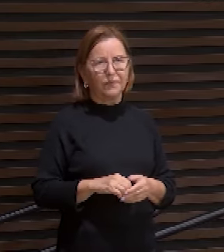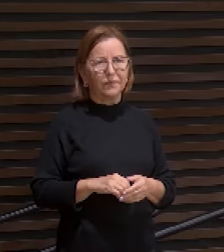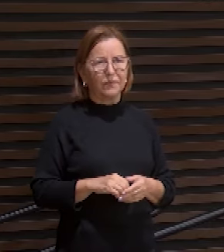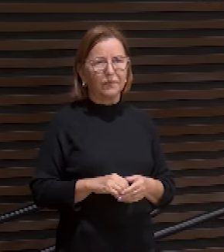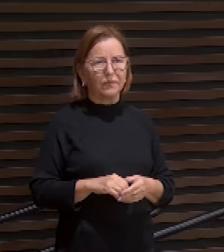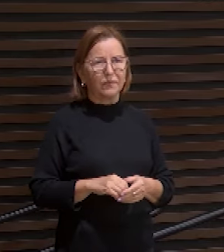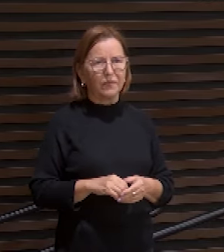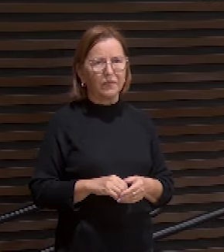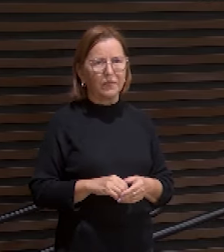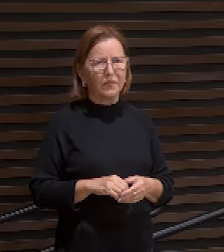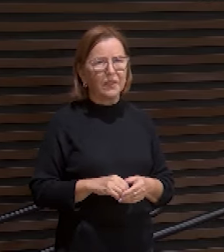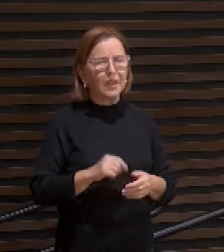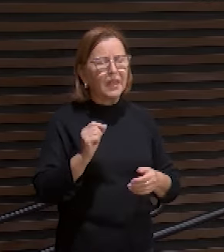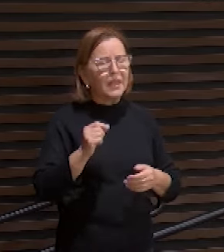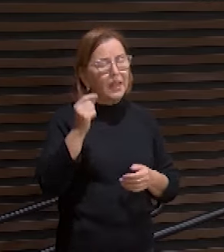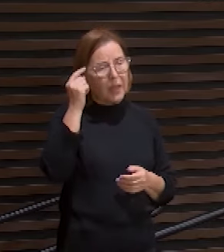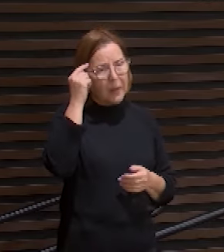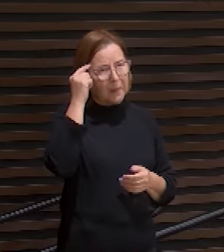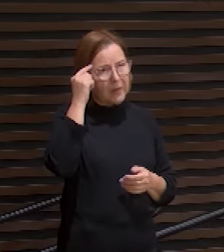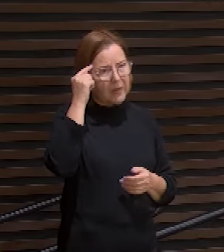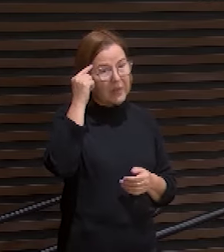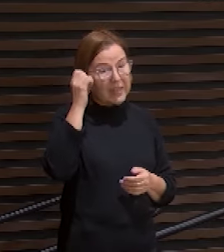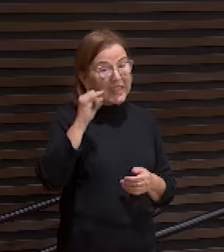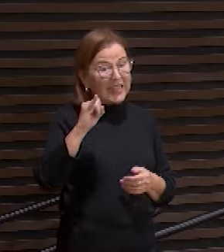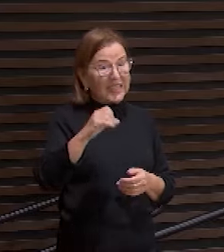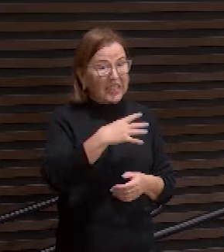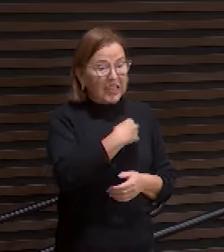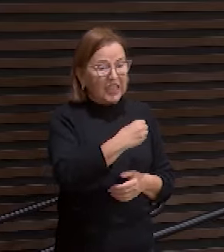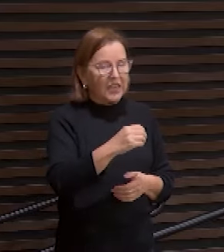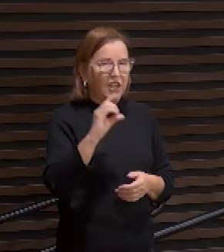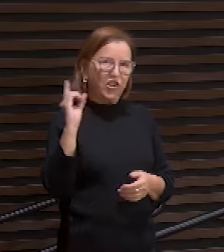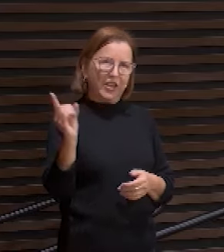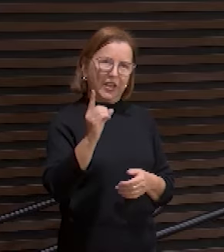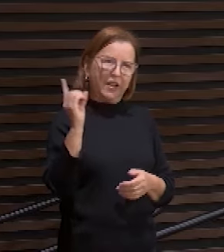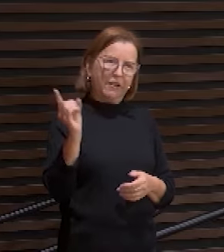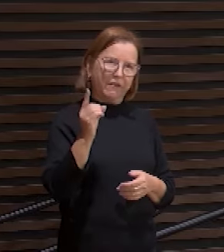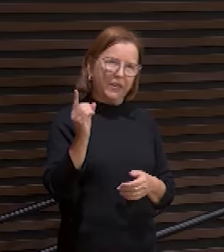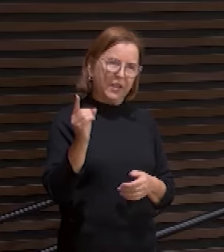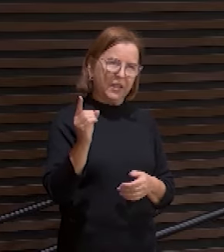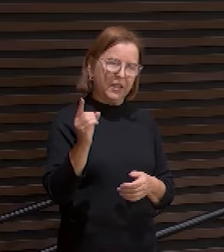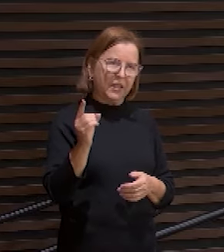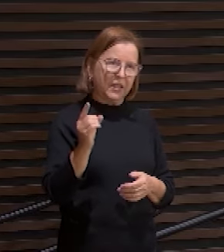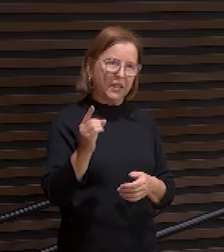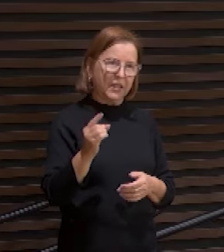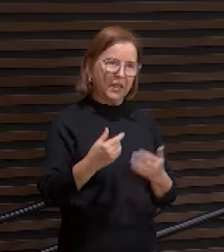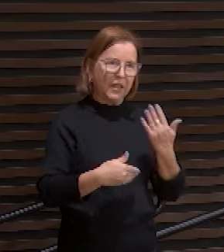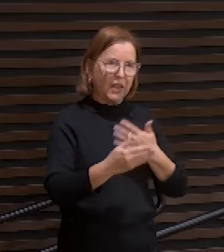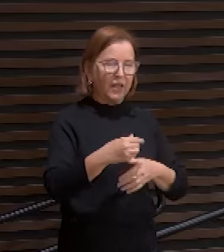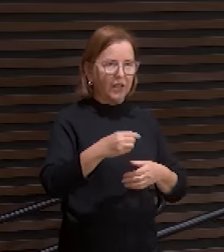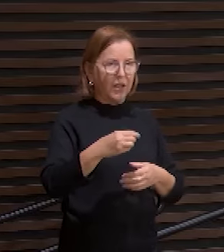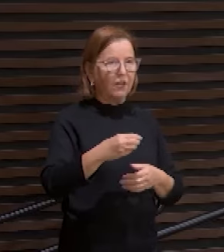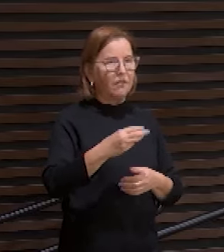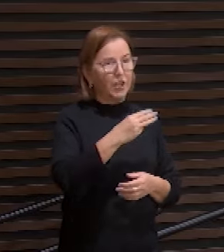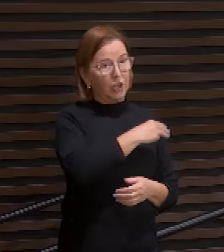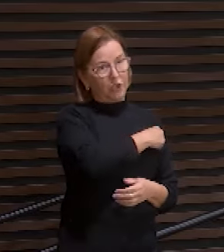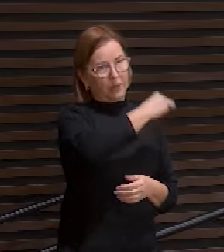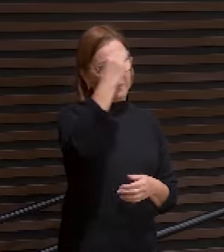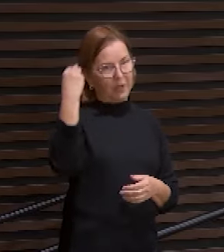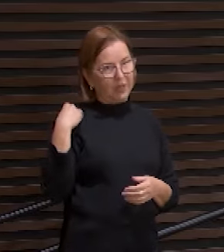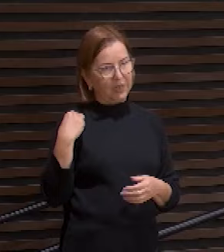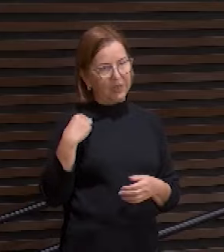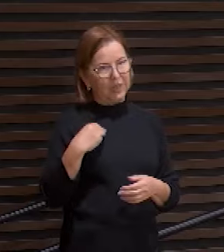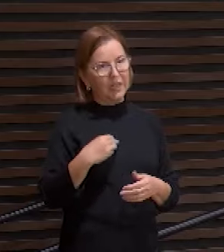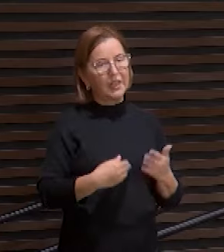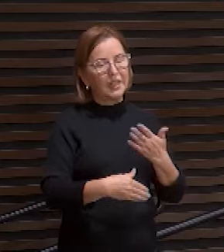descendente de davi ele era descendente de davi tanto por maria quanto por josé e o